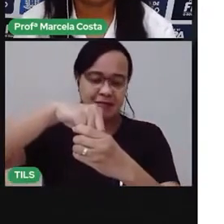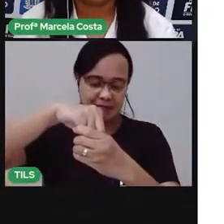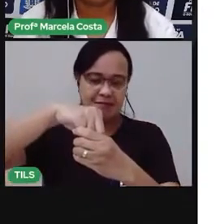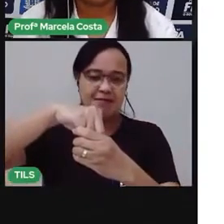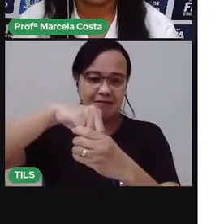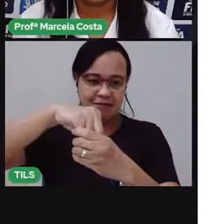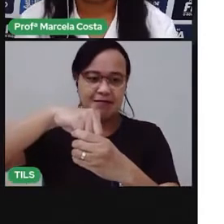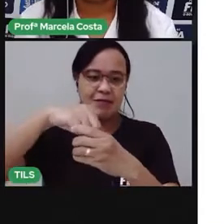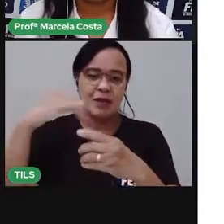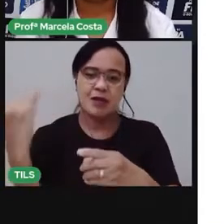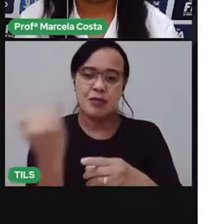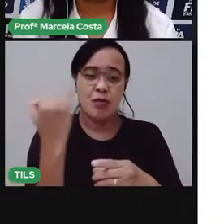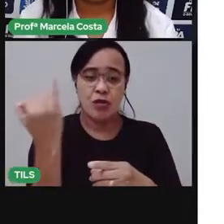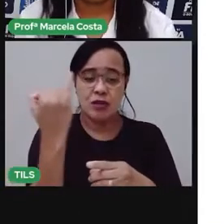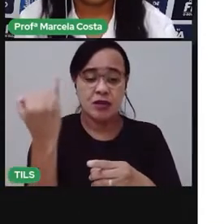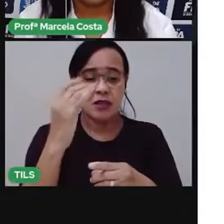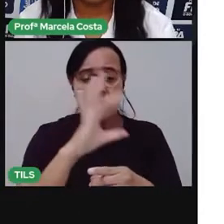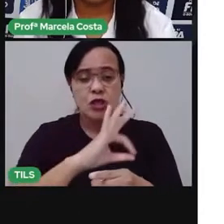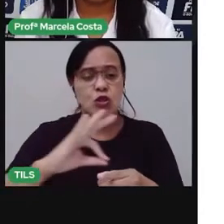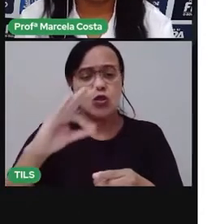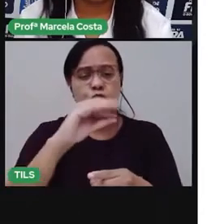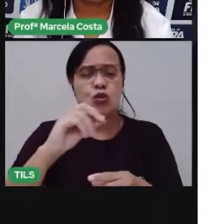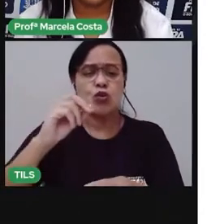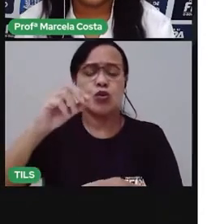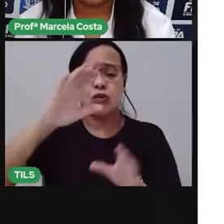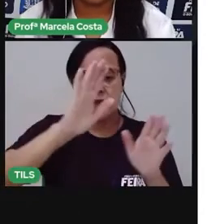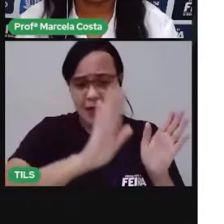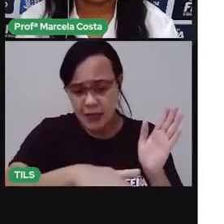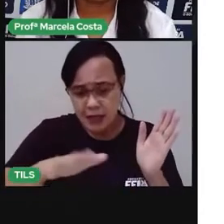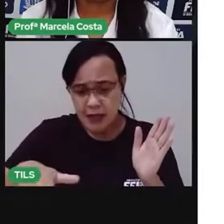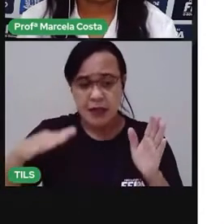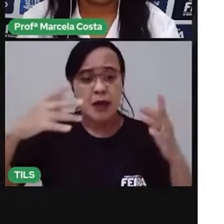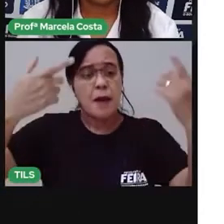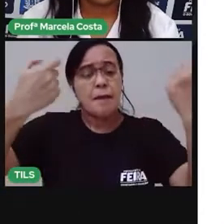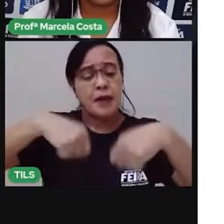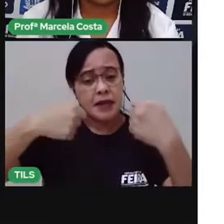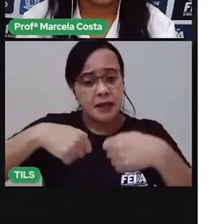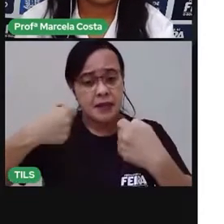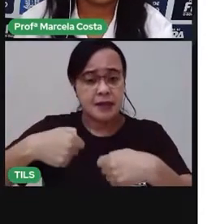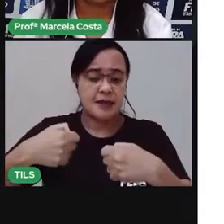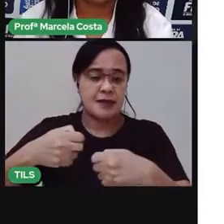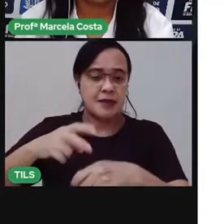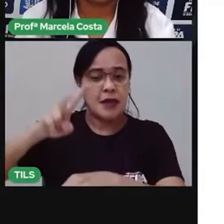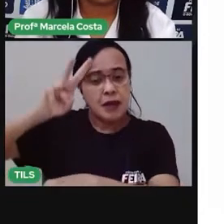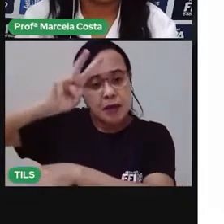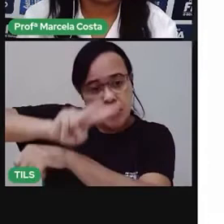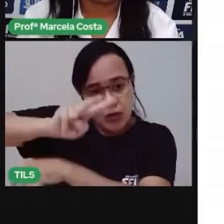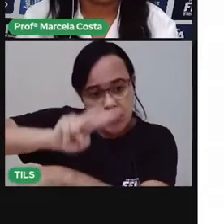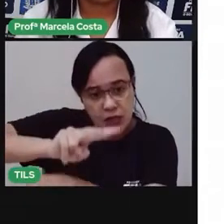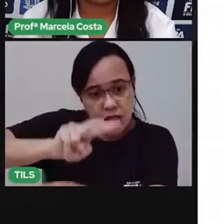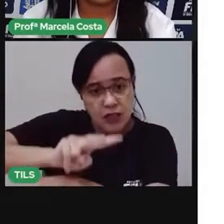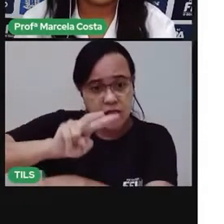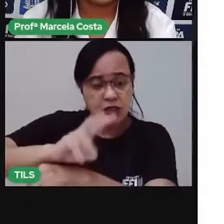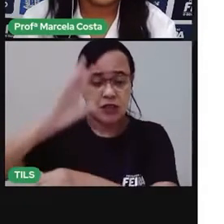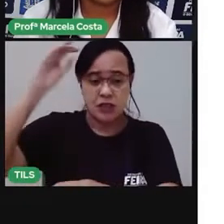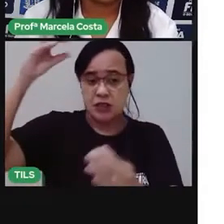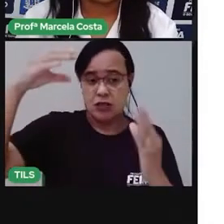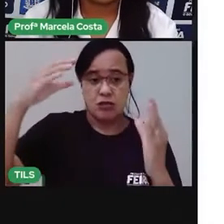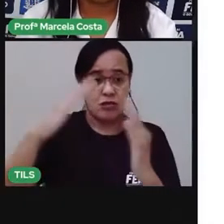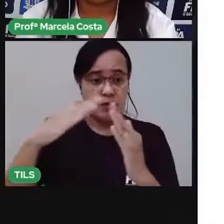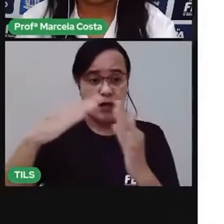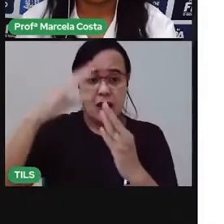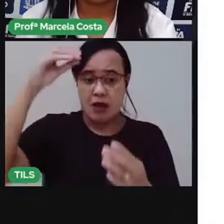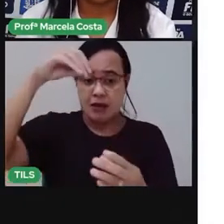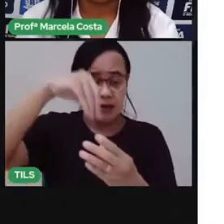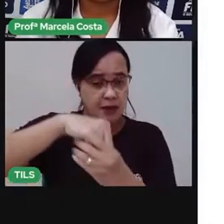lar, ser protegido nesse lar, ter condições para se desenvolver nesse lar.